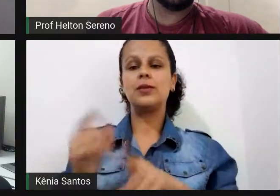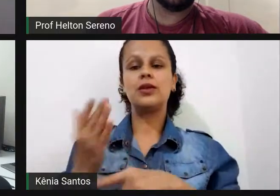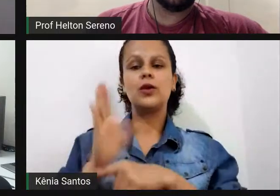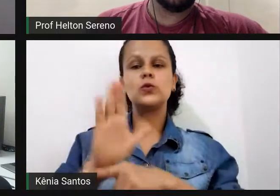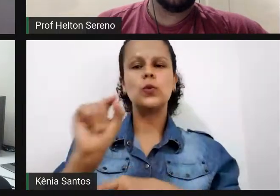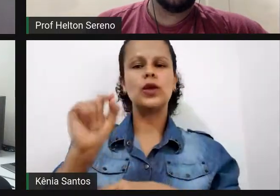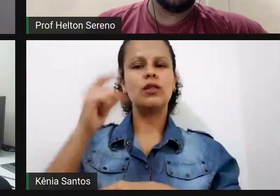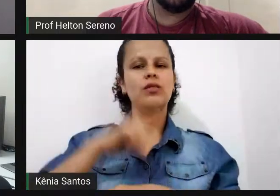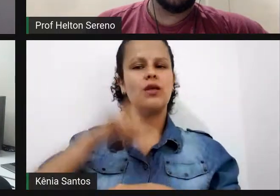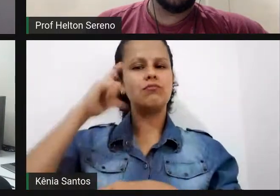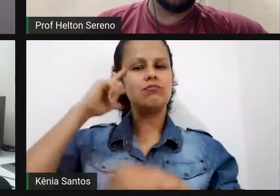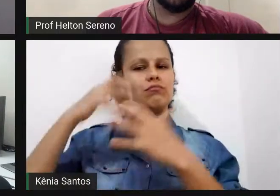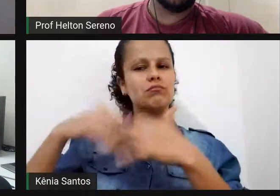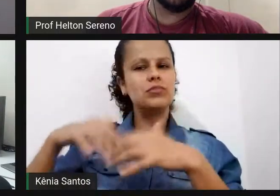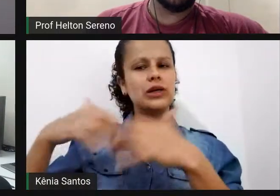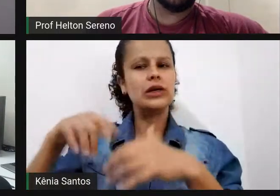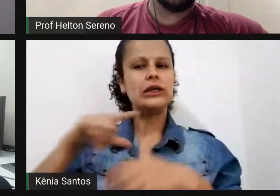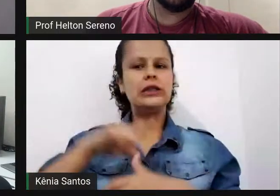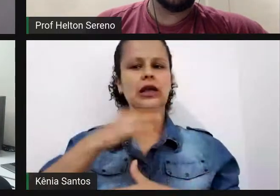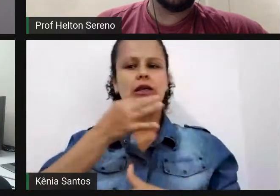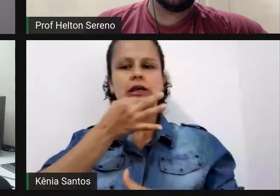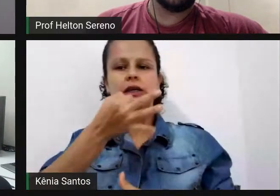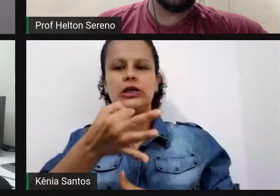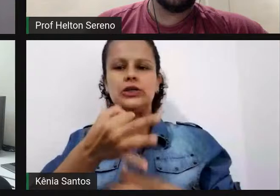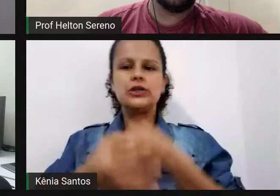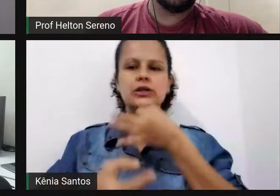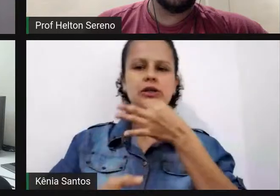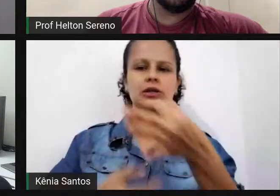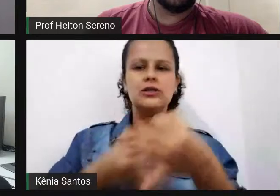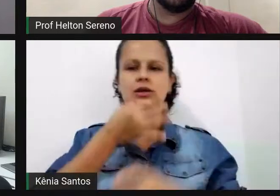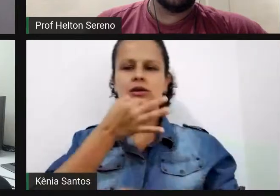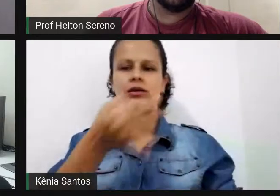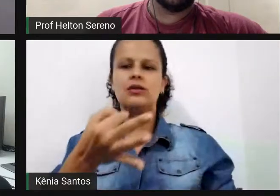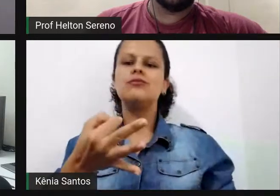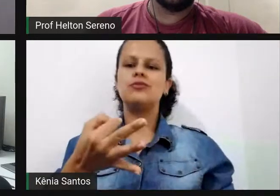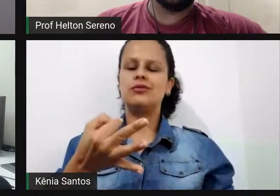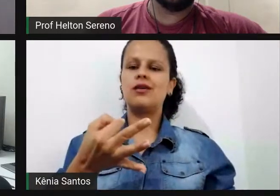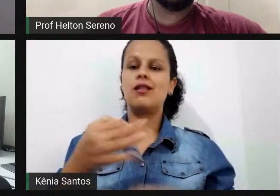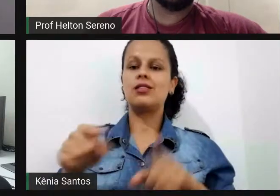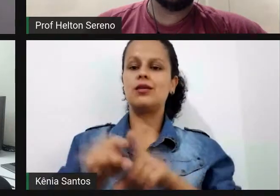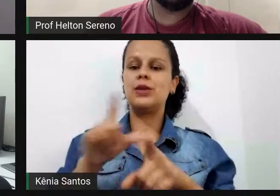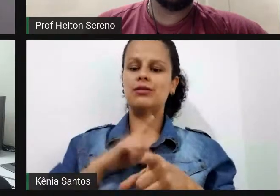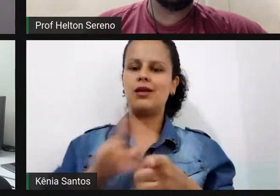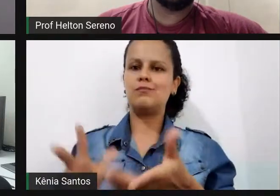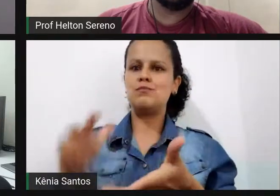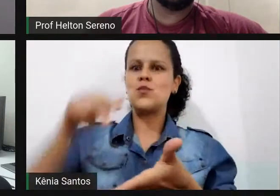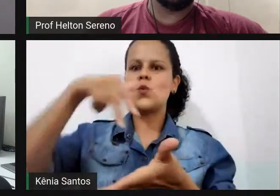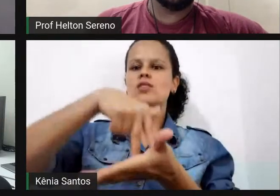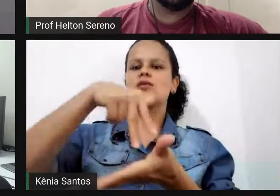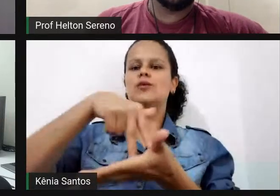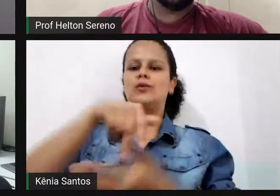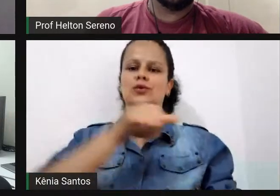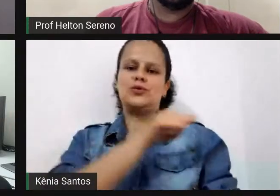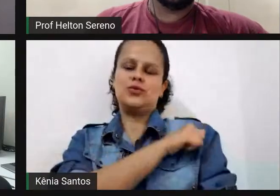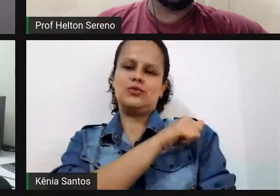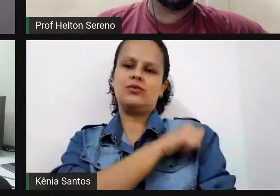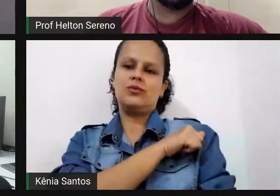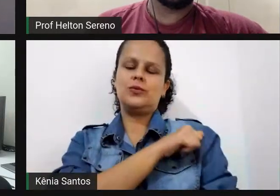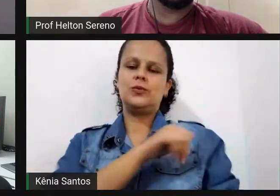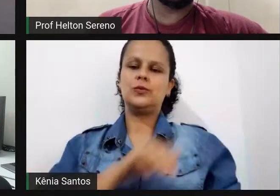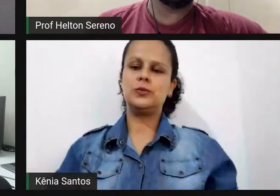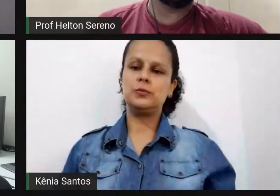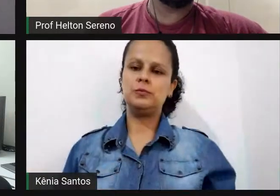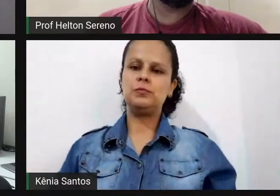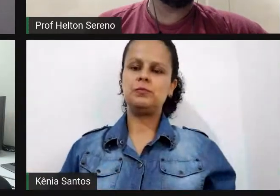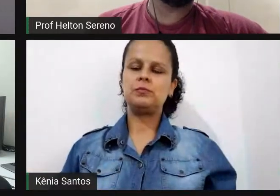crítico, do protagonismo desses estudantes. Uma ação, ela não descarta a outra. Pelo contrário, eu acredito